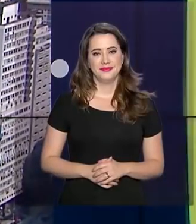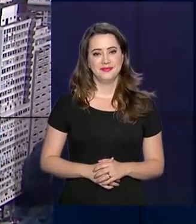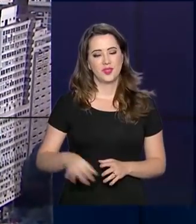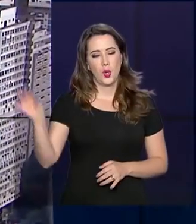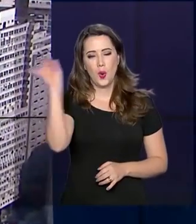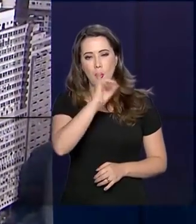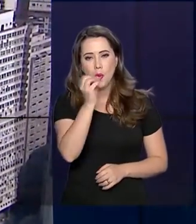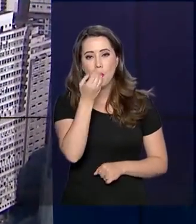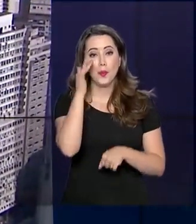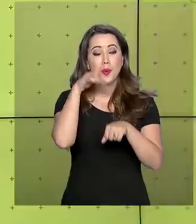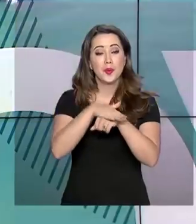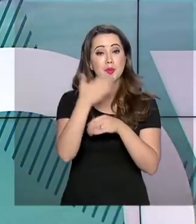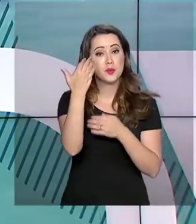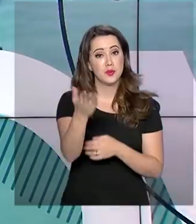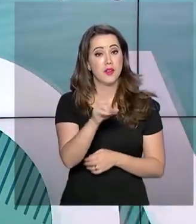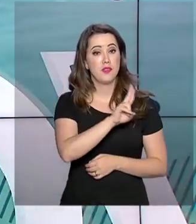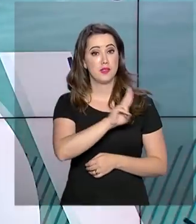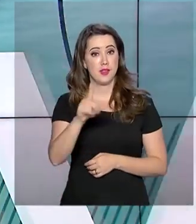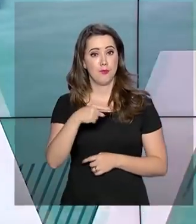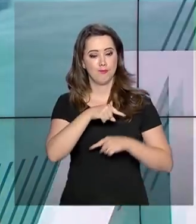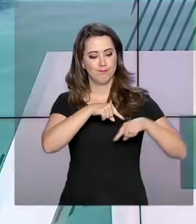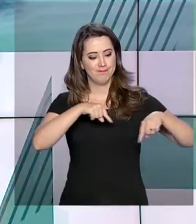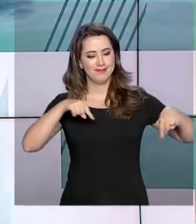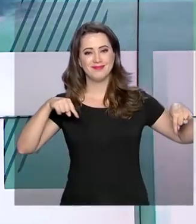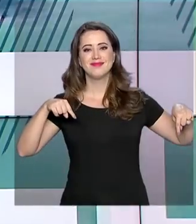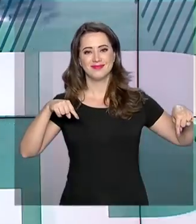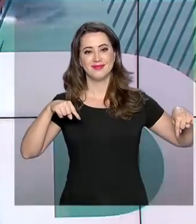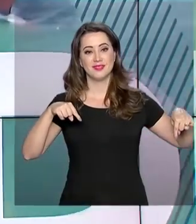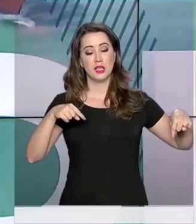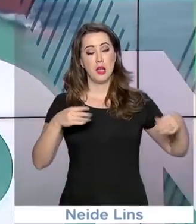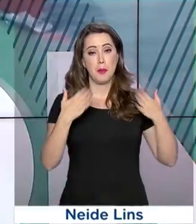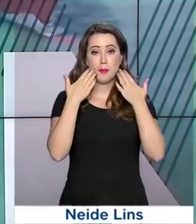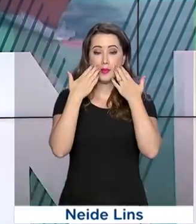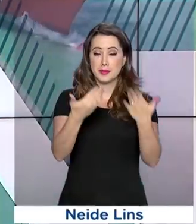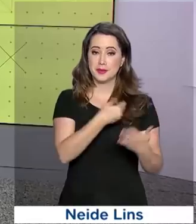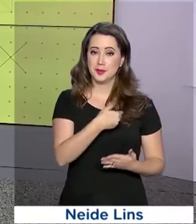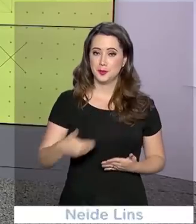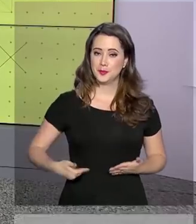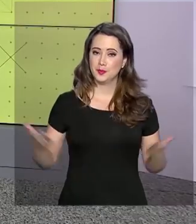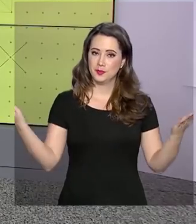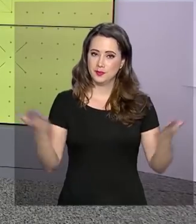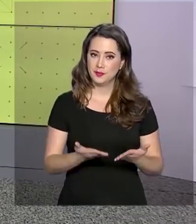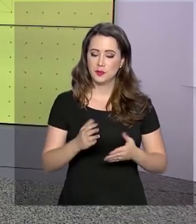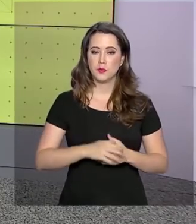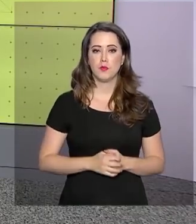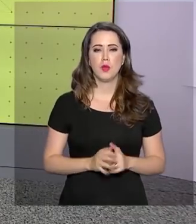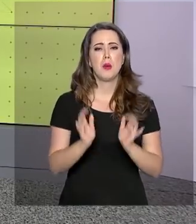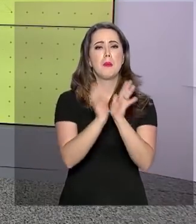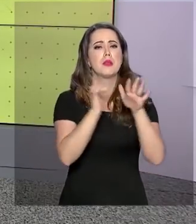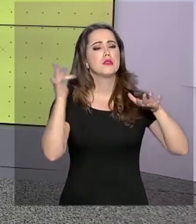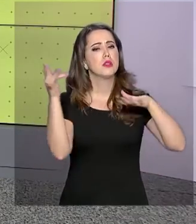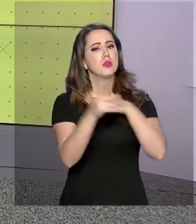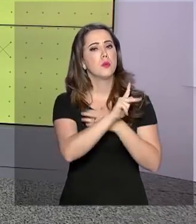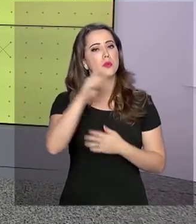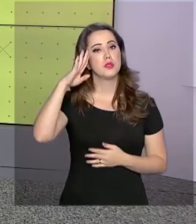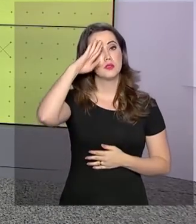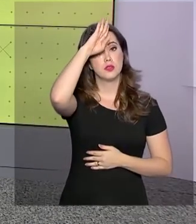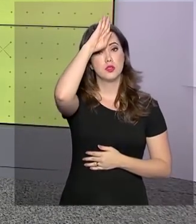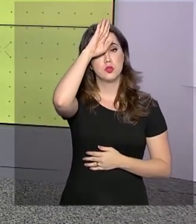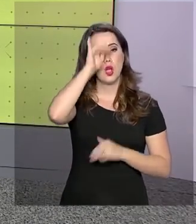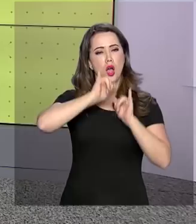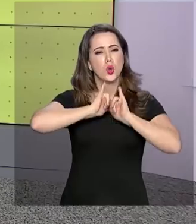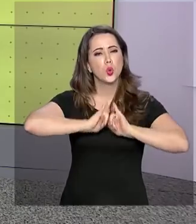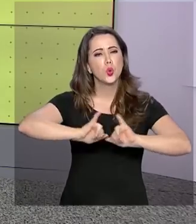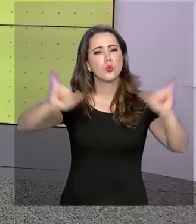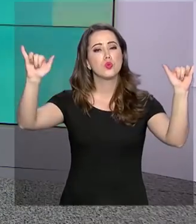Olá, boa noite para você. Eu sou o Roberto Camargo e está no ar o Governo Agora. Pelas redes sociais, o presidente Jair Bolsonaro